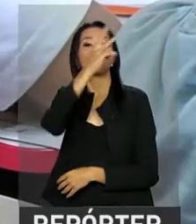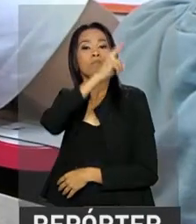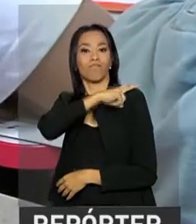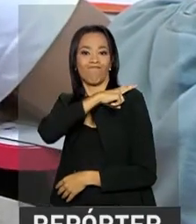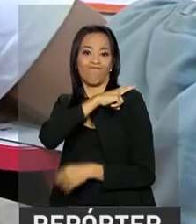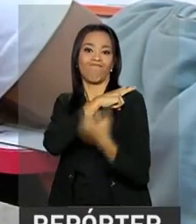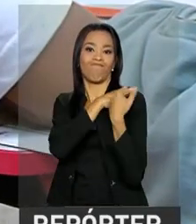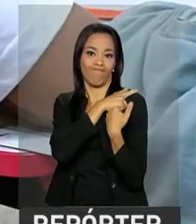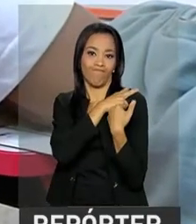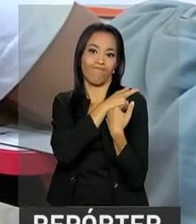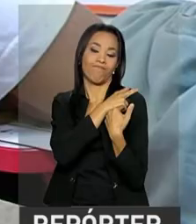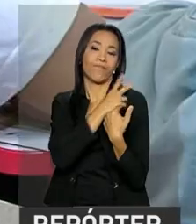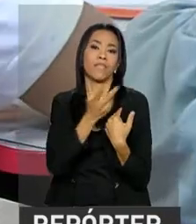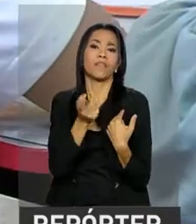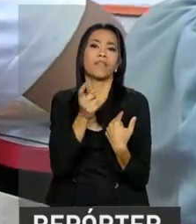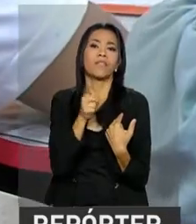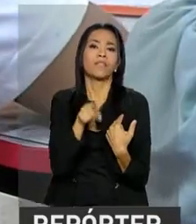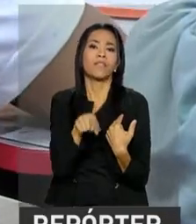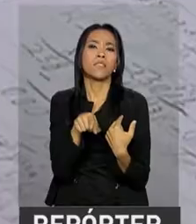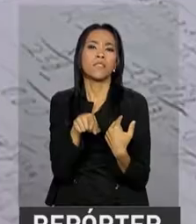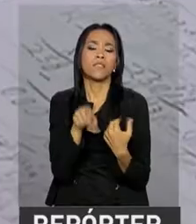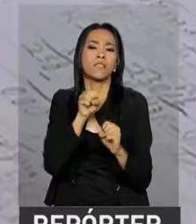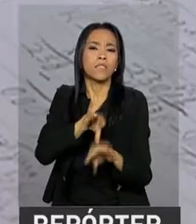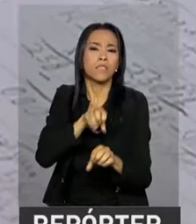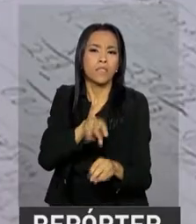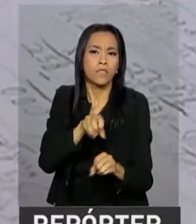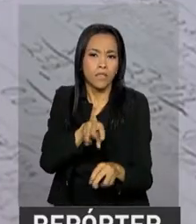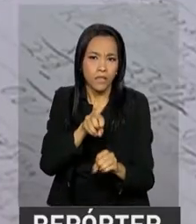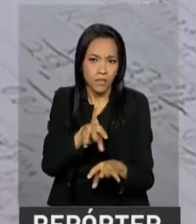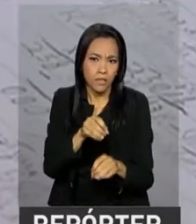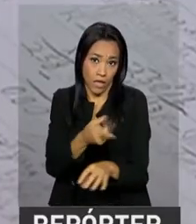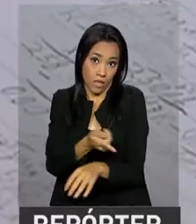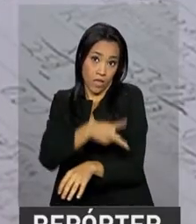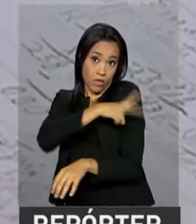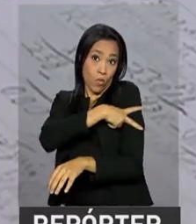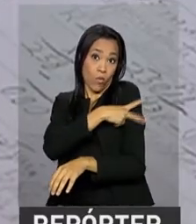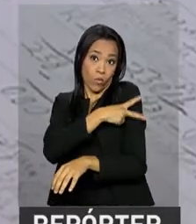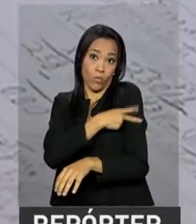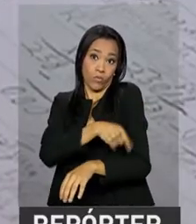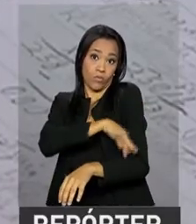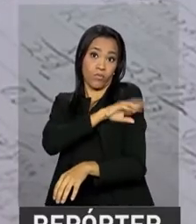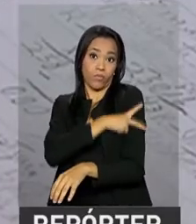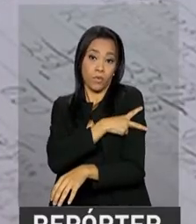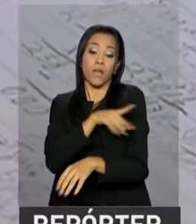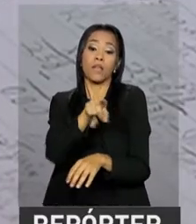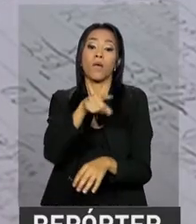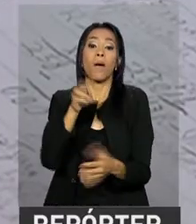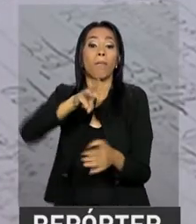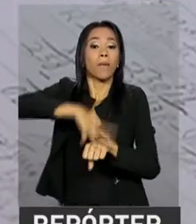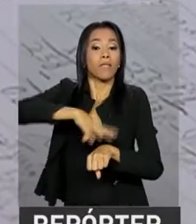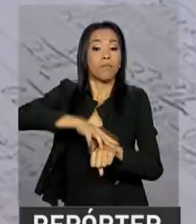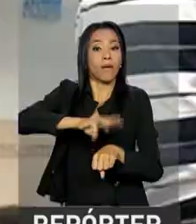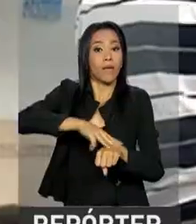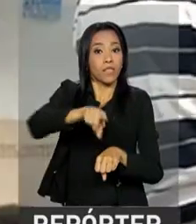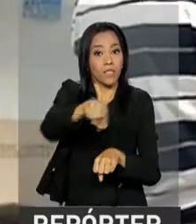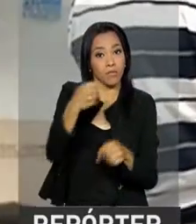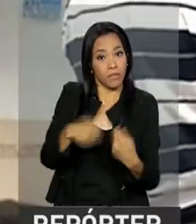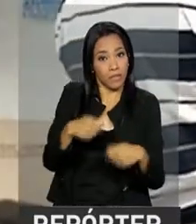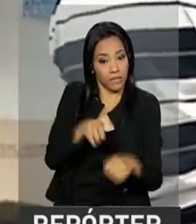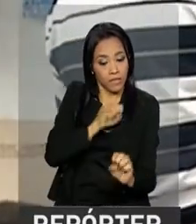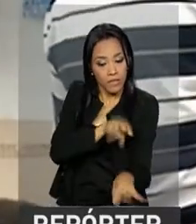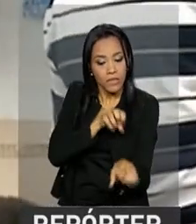ou seja, por volta dos sete anos de idade. A matemática presente desde os primeiros anos do ensino fundamental,